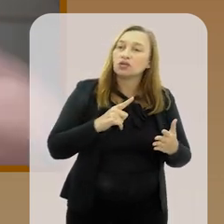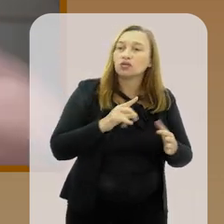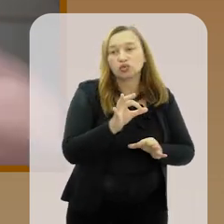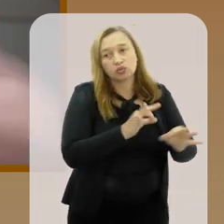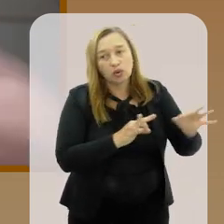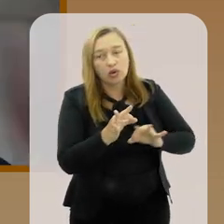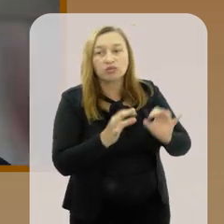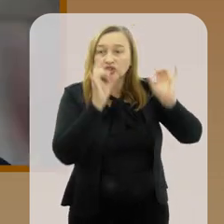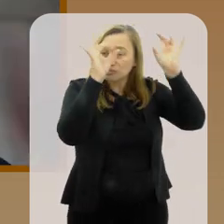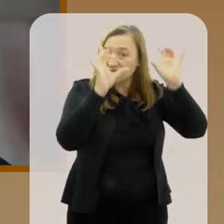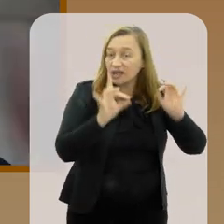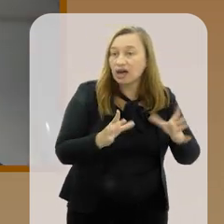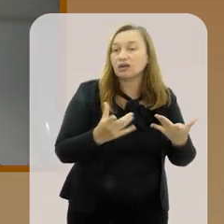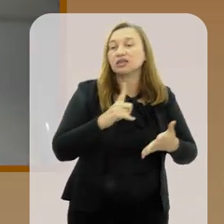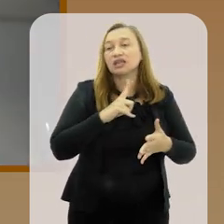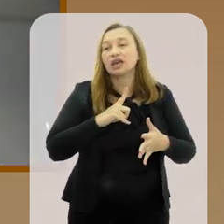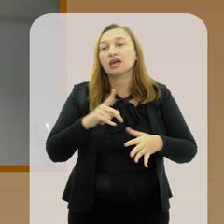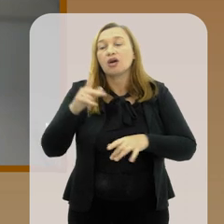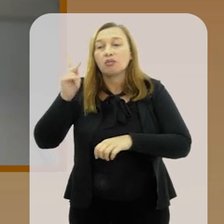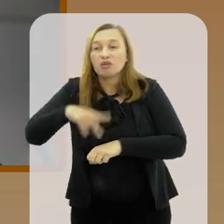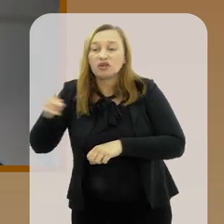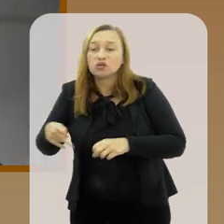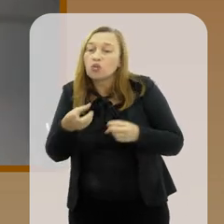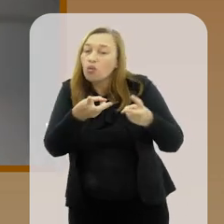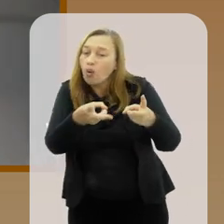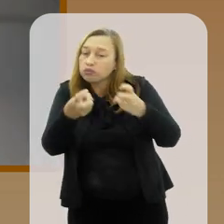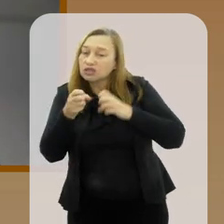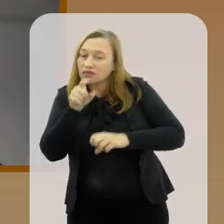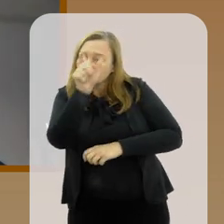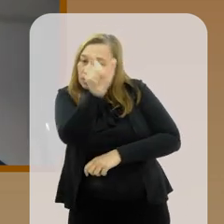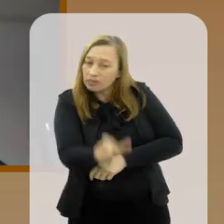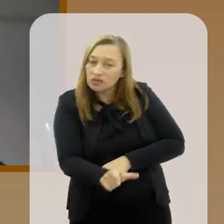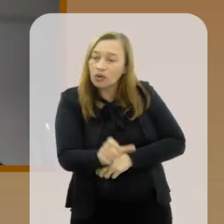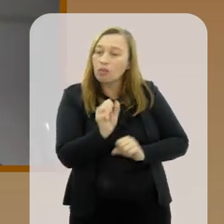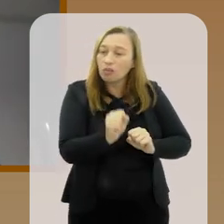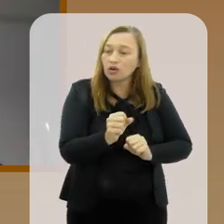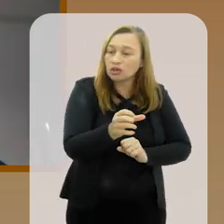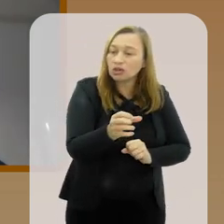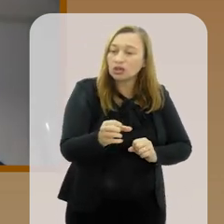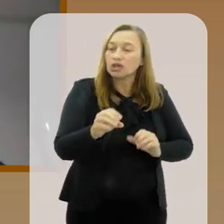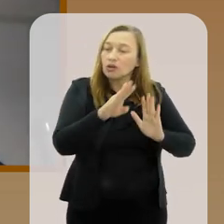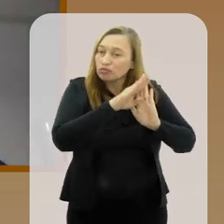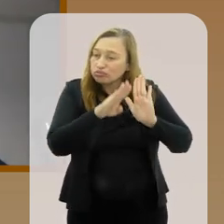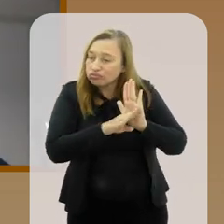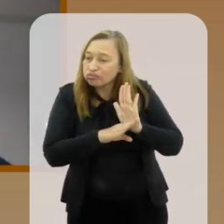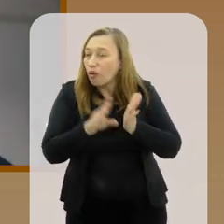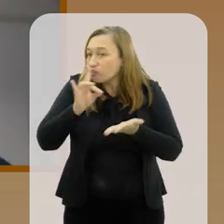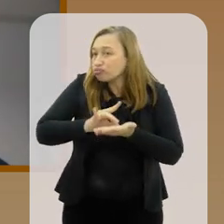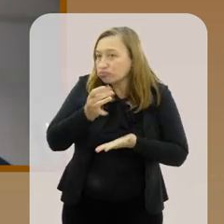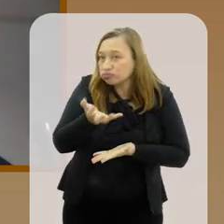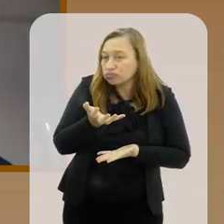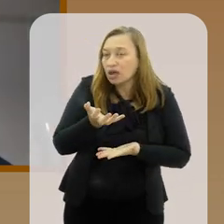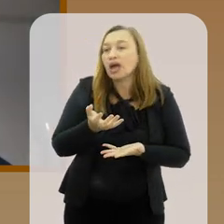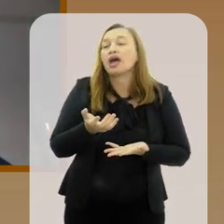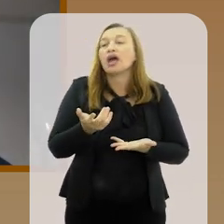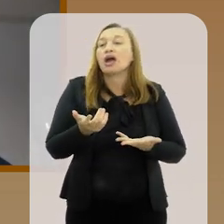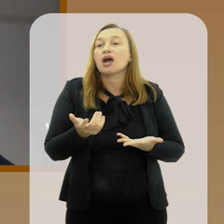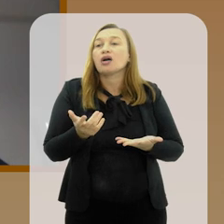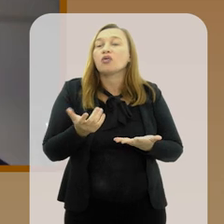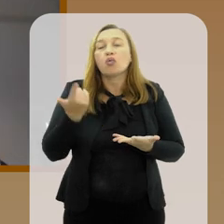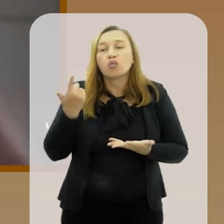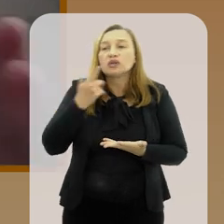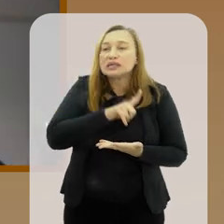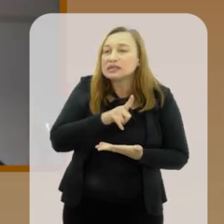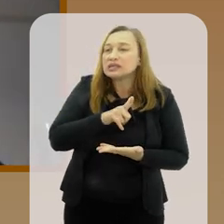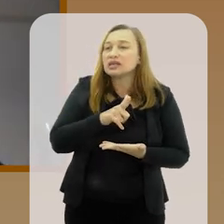mencionei, tem os programas especiais, tem um professor que repara nessa pessoa e pode levá-lo a algum programa por perto. Você tem programas dessa